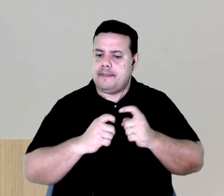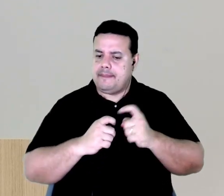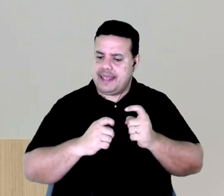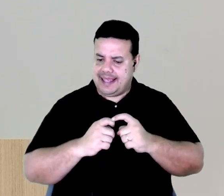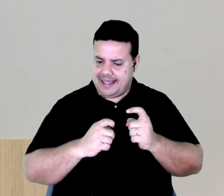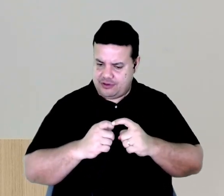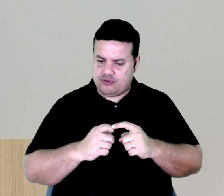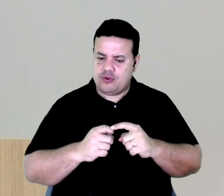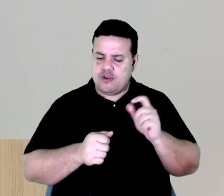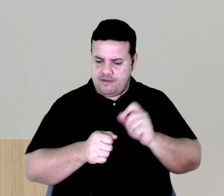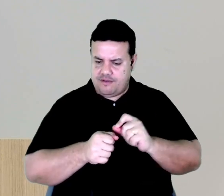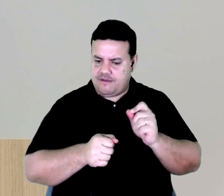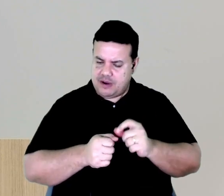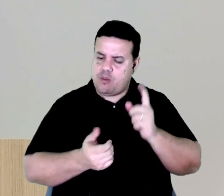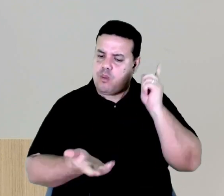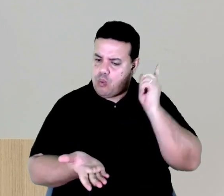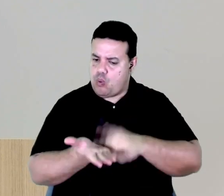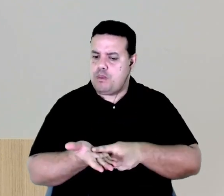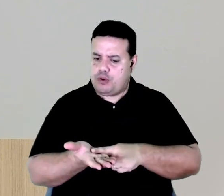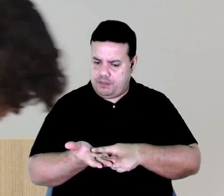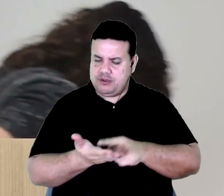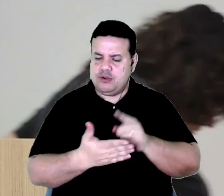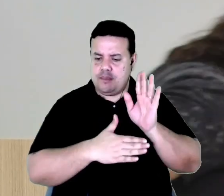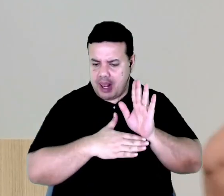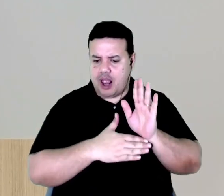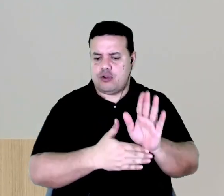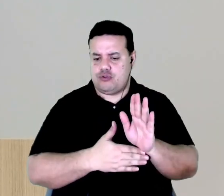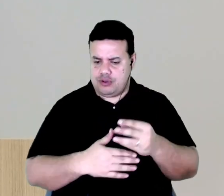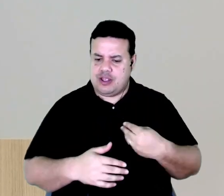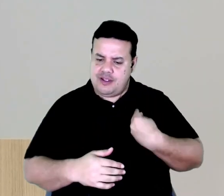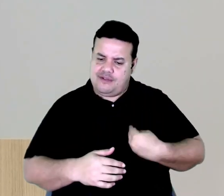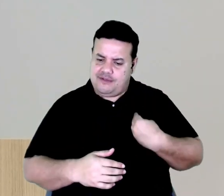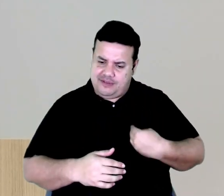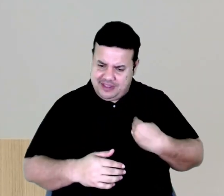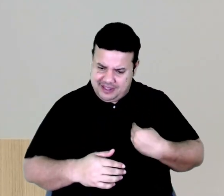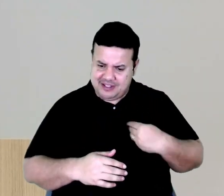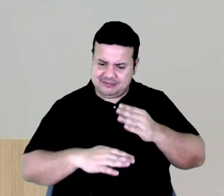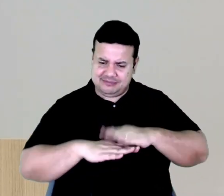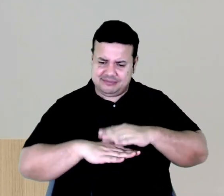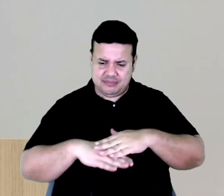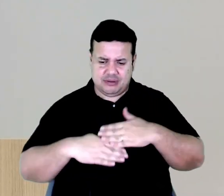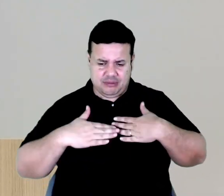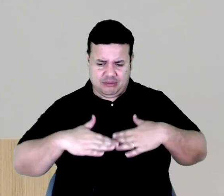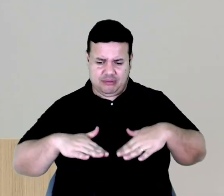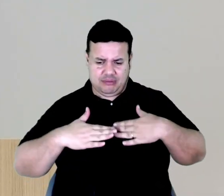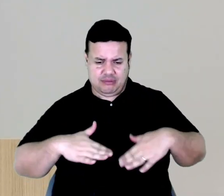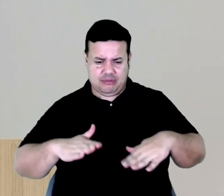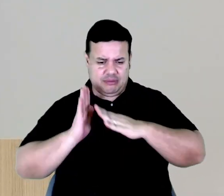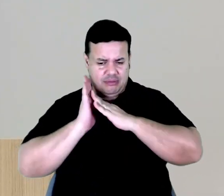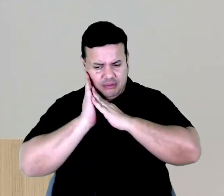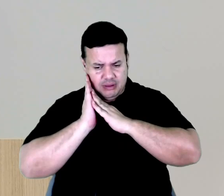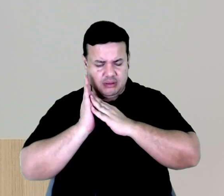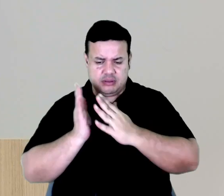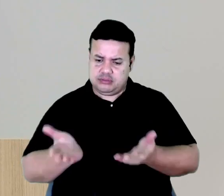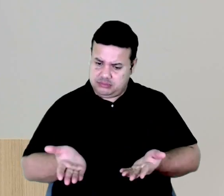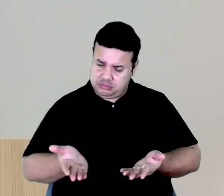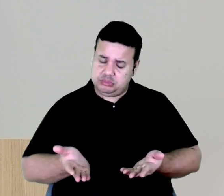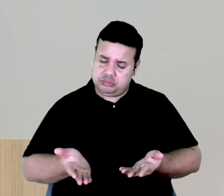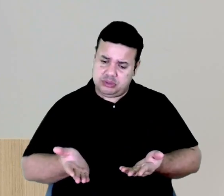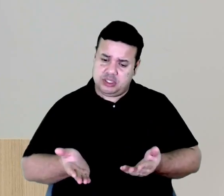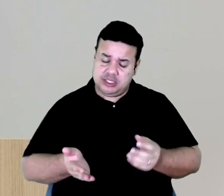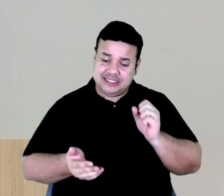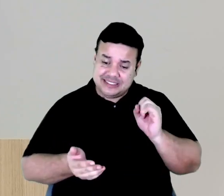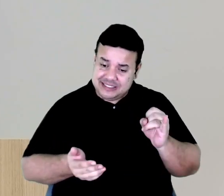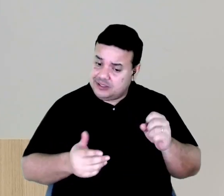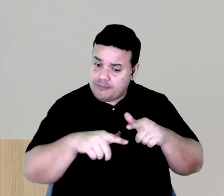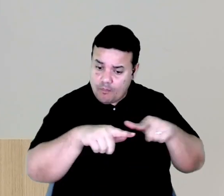fazem um compromisso de salvar as vidas, eles optarem por um descanso. Eu acho que descansar, sim, se não tiver ninguém para ser